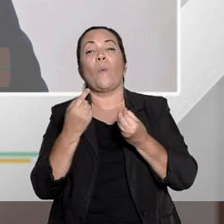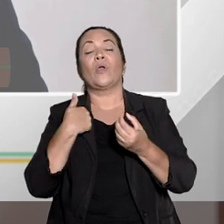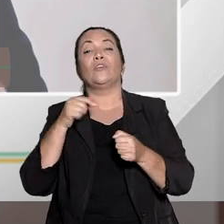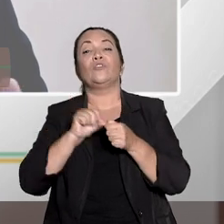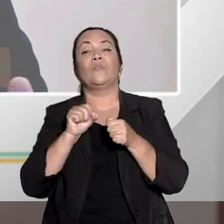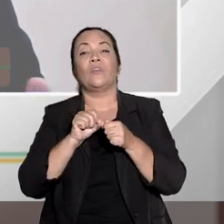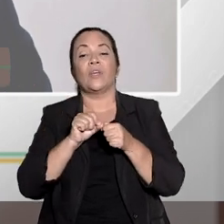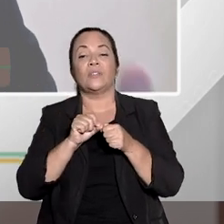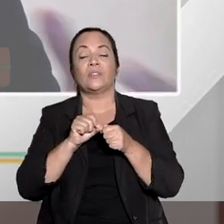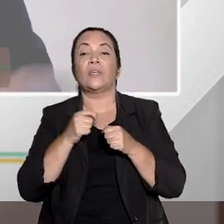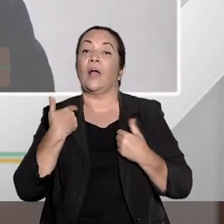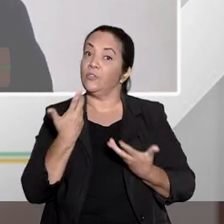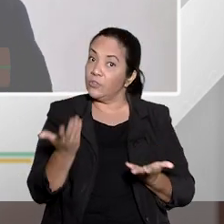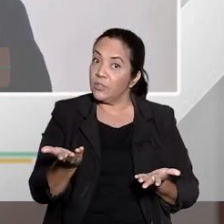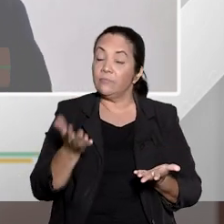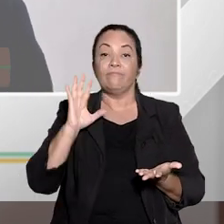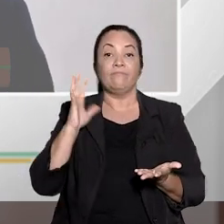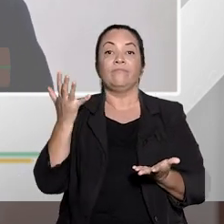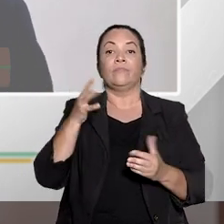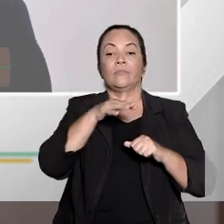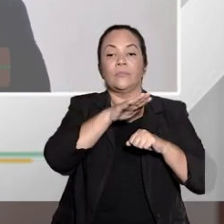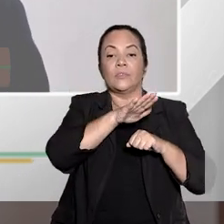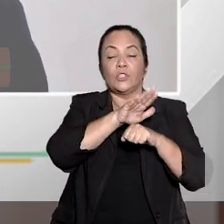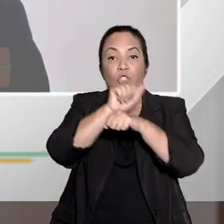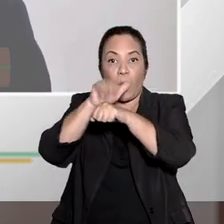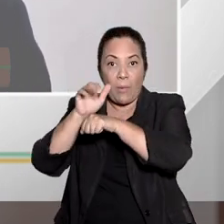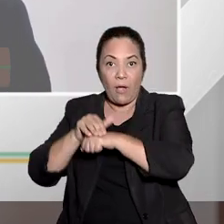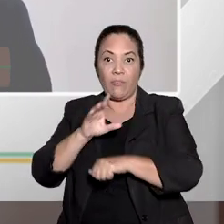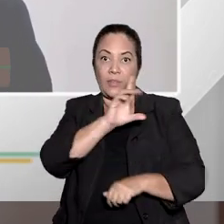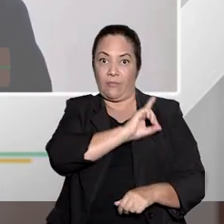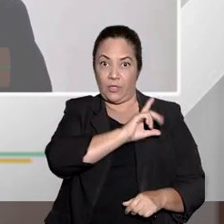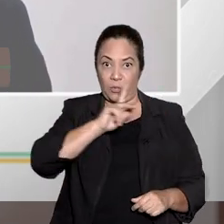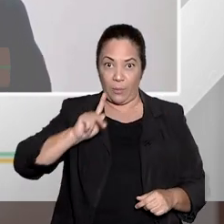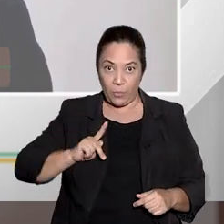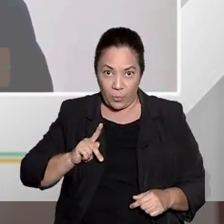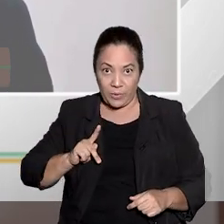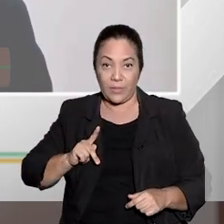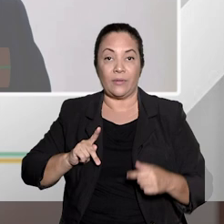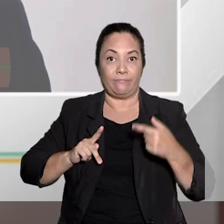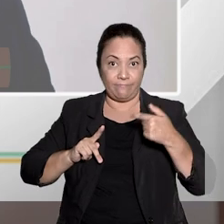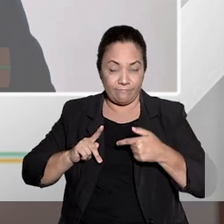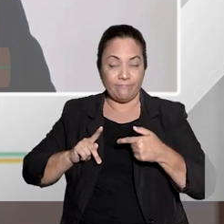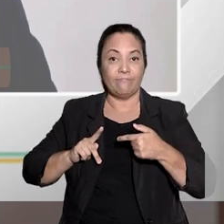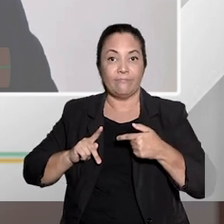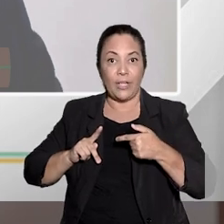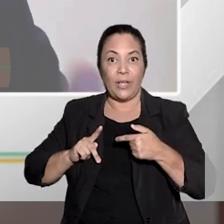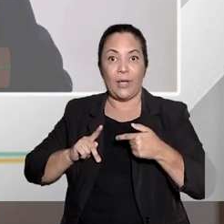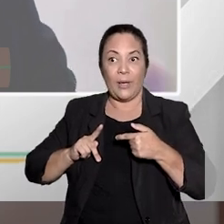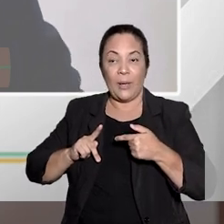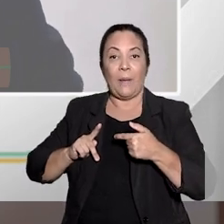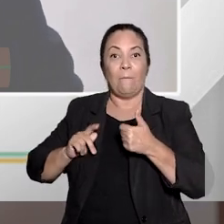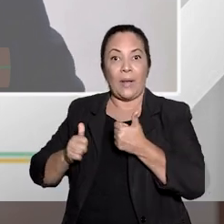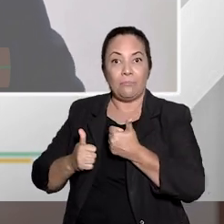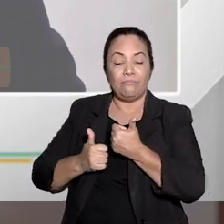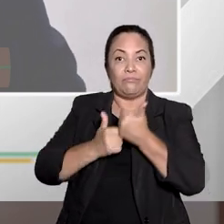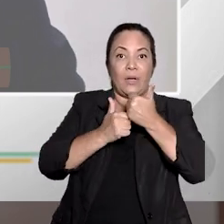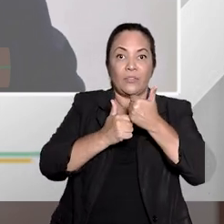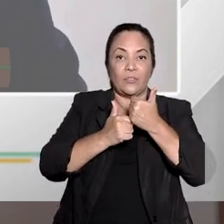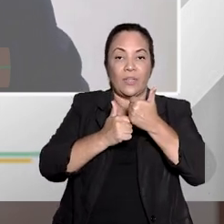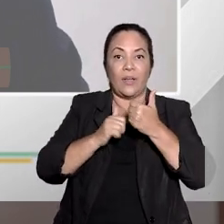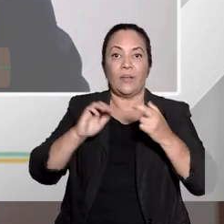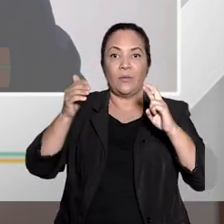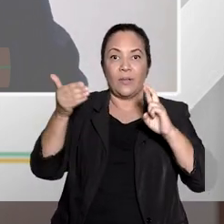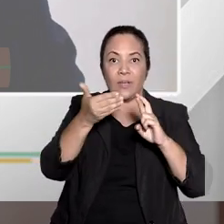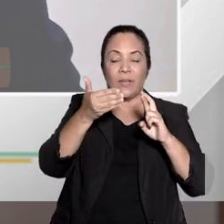de nós chamarmos a atuação da Defensoria Pública, de modo que pudesse proteger o direito que